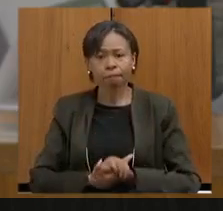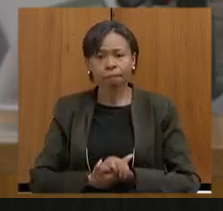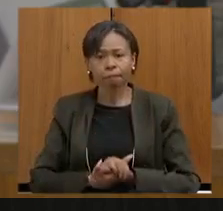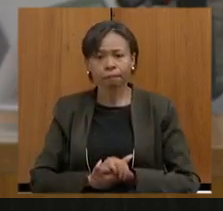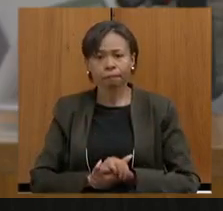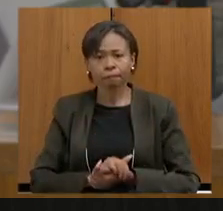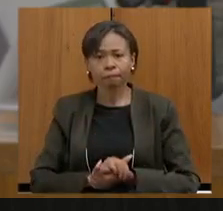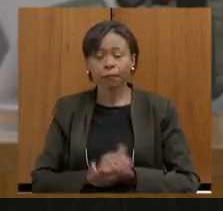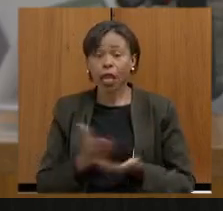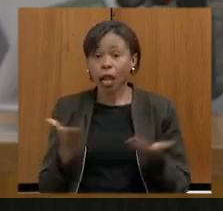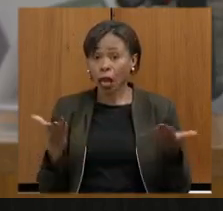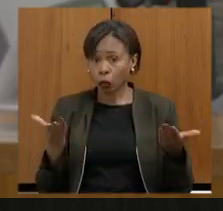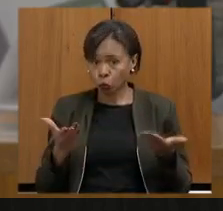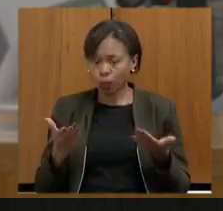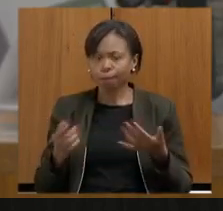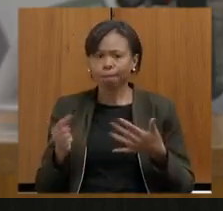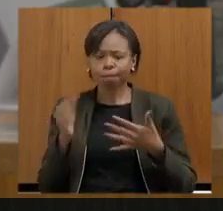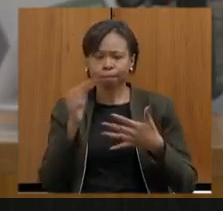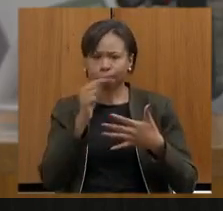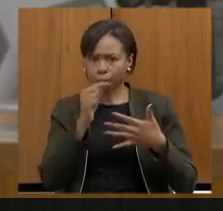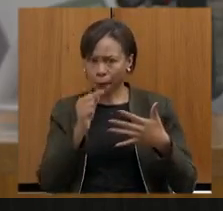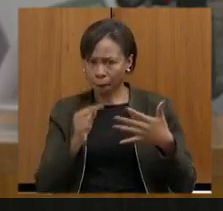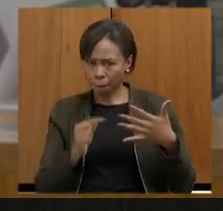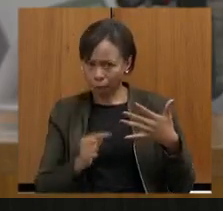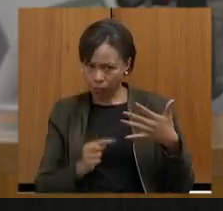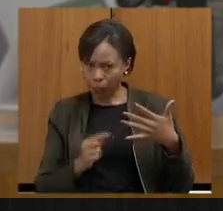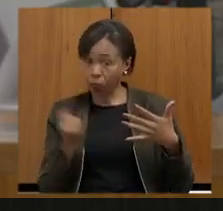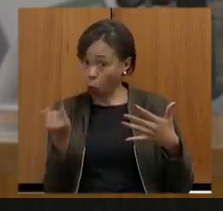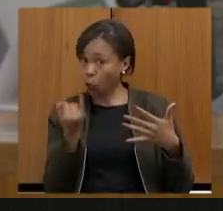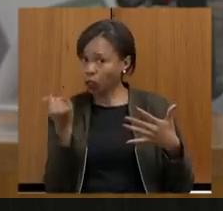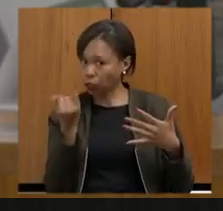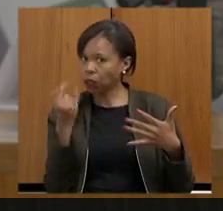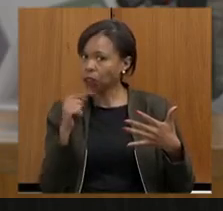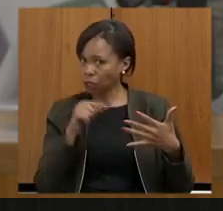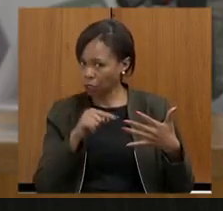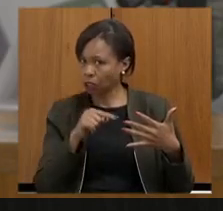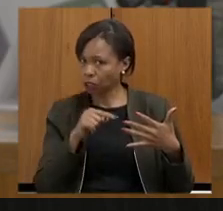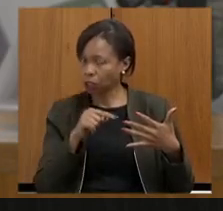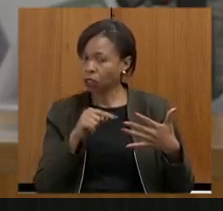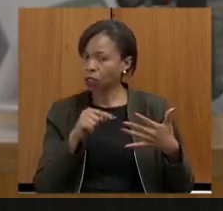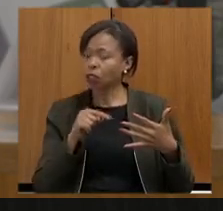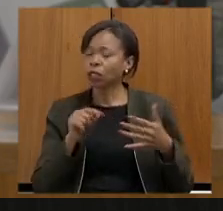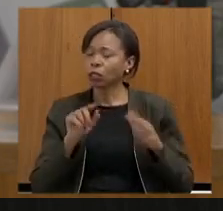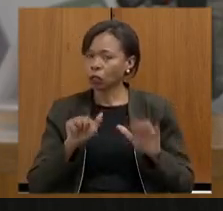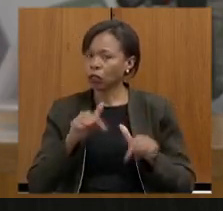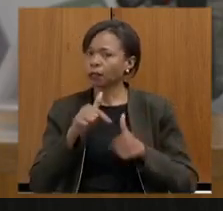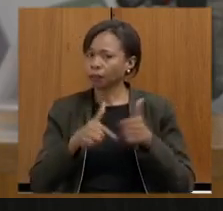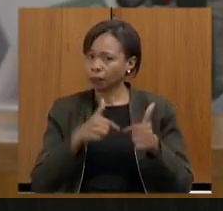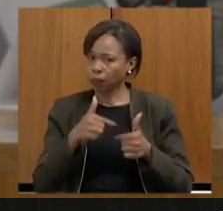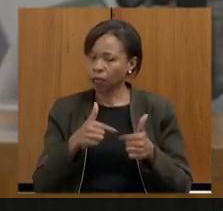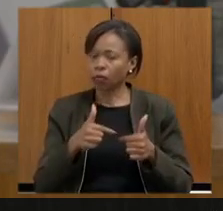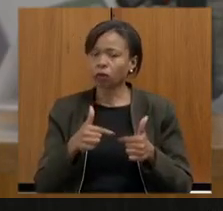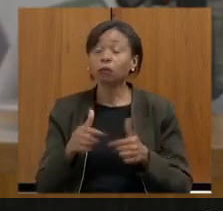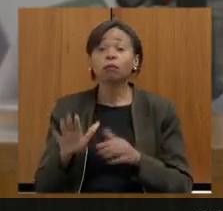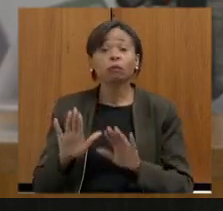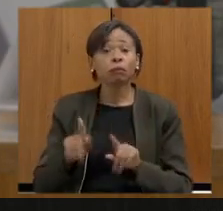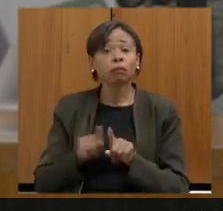algumas questões pontuais porque eu acho que elas relevam o trabalho que vem sendo feito eu cumprimento também a todos